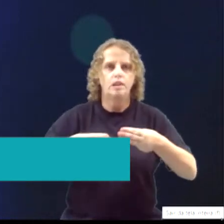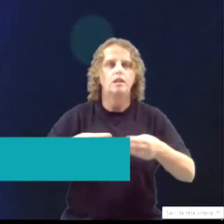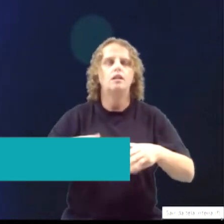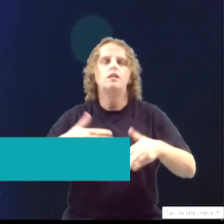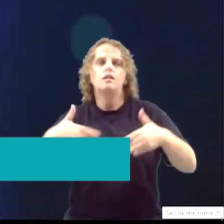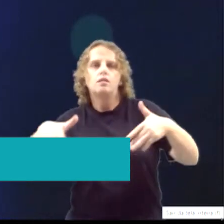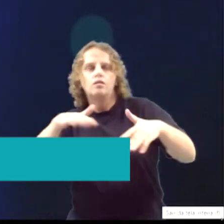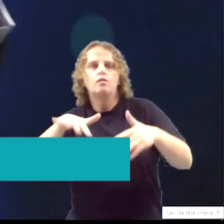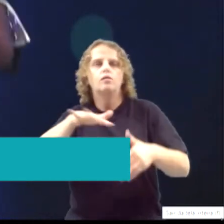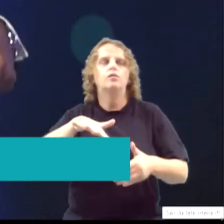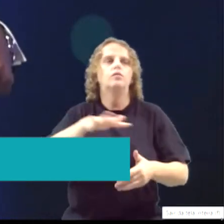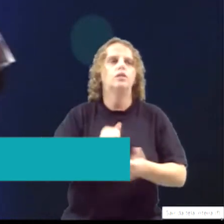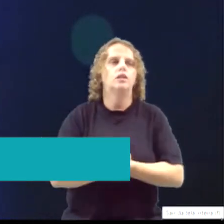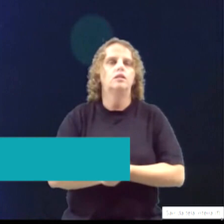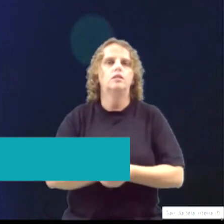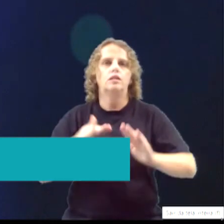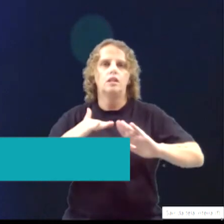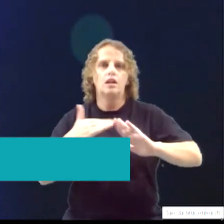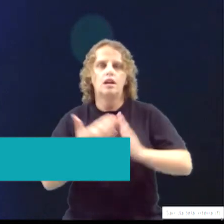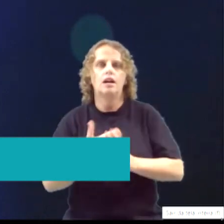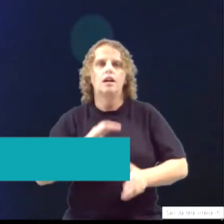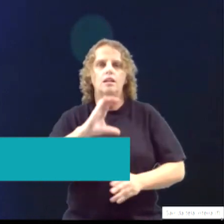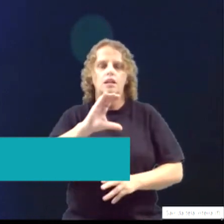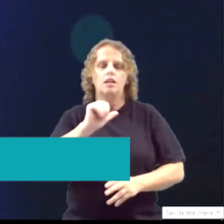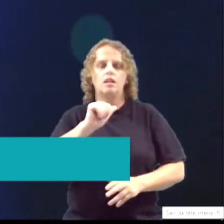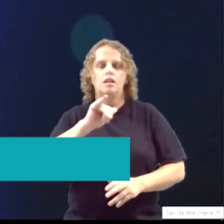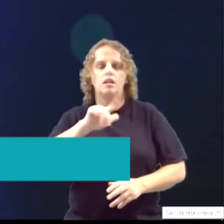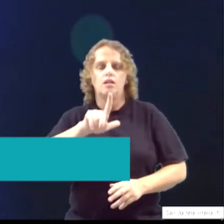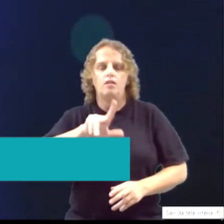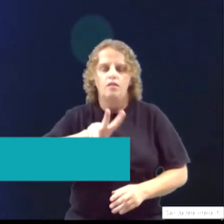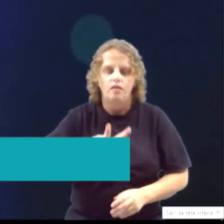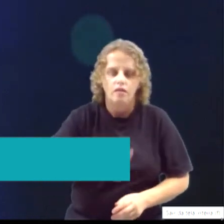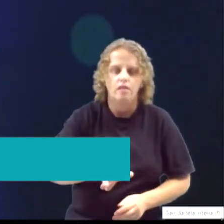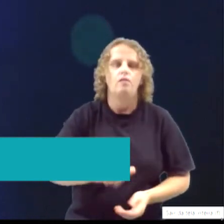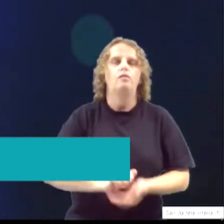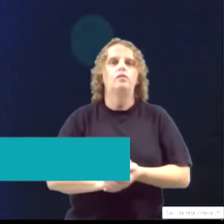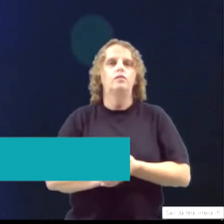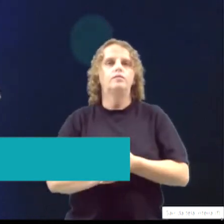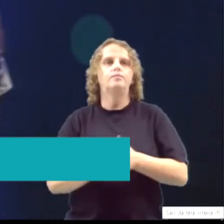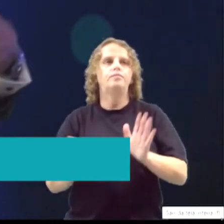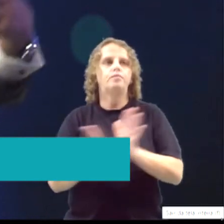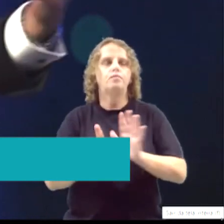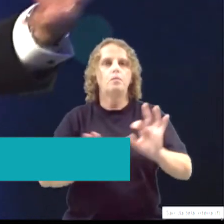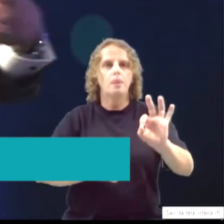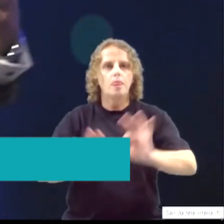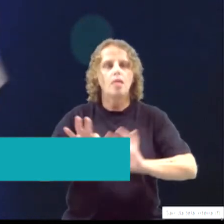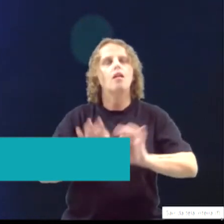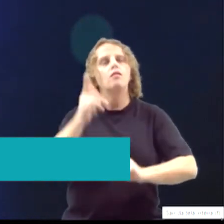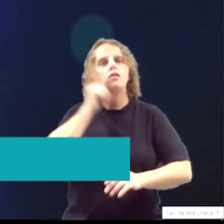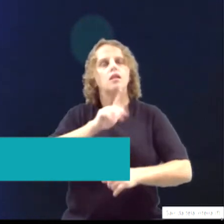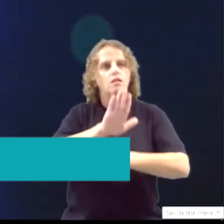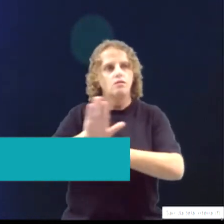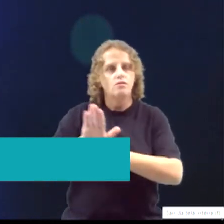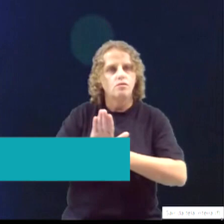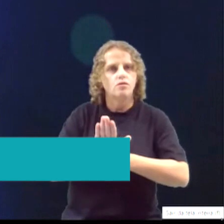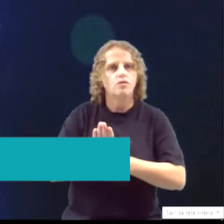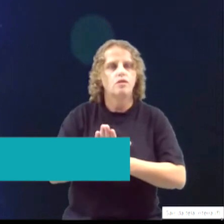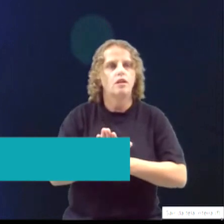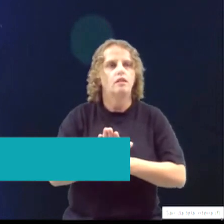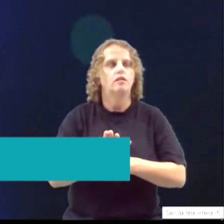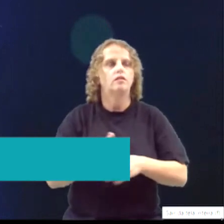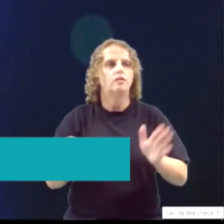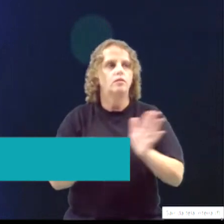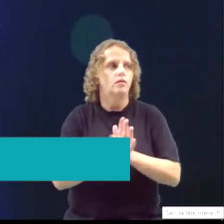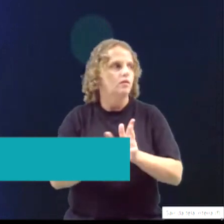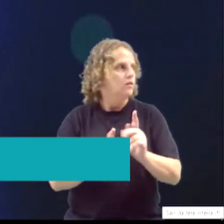renda. Para que a gente possa aprovar ali na 1090 a transação, que facilita muito essa questão de acomodação